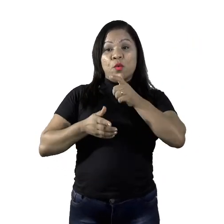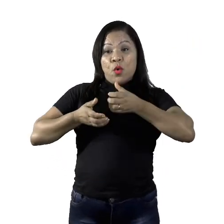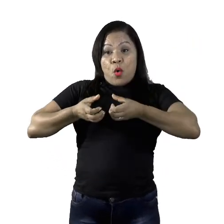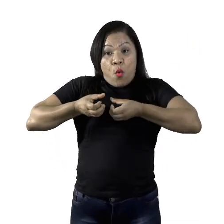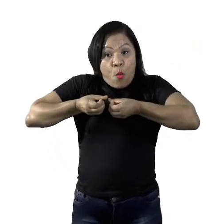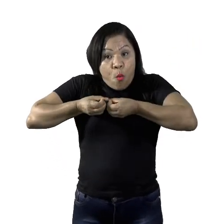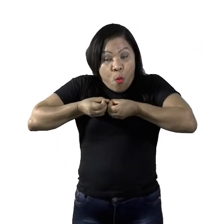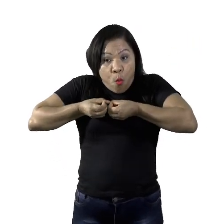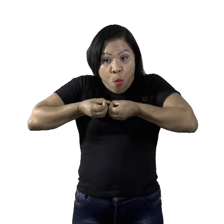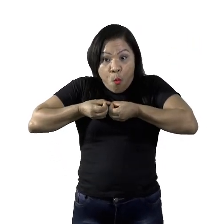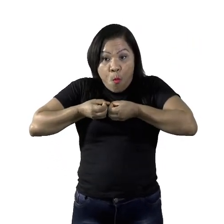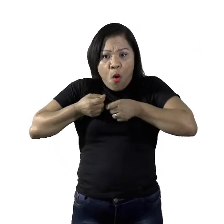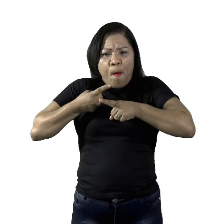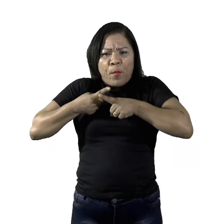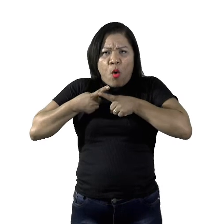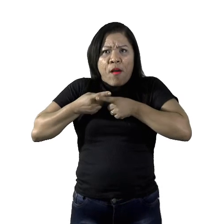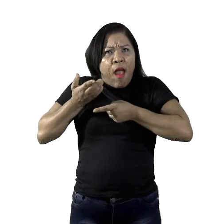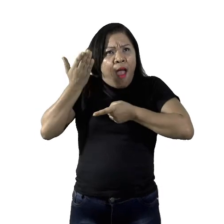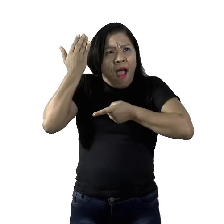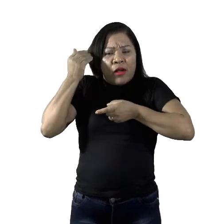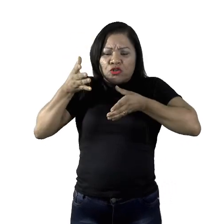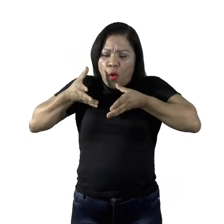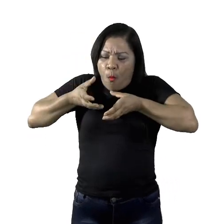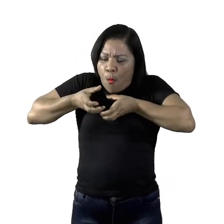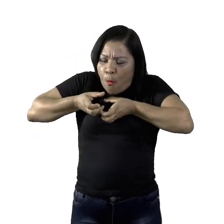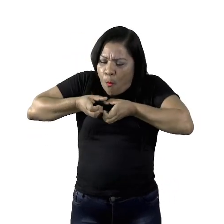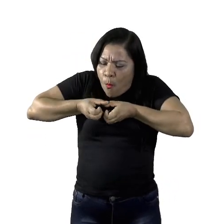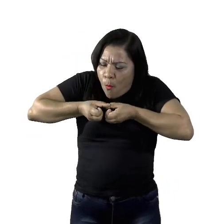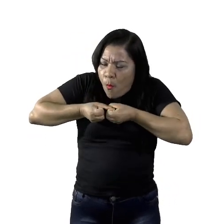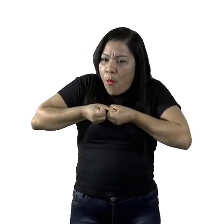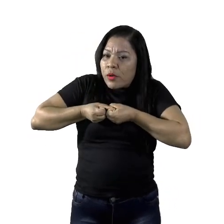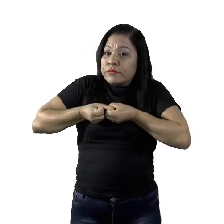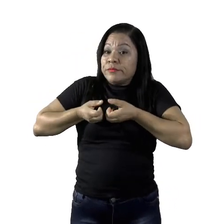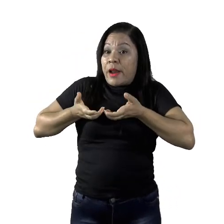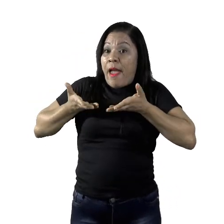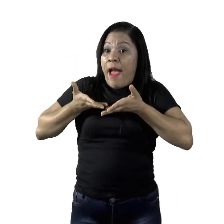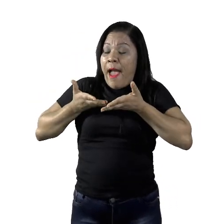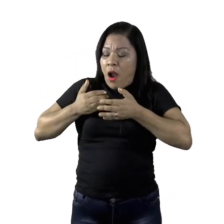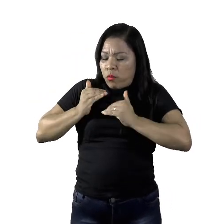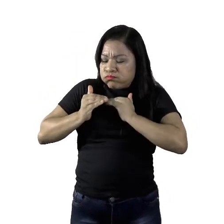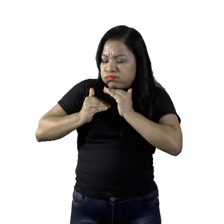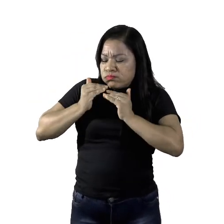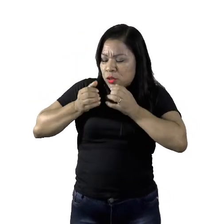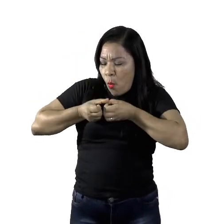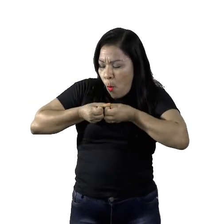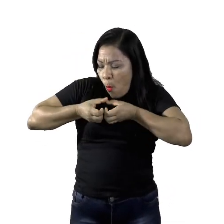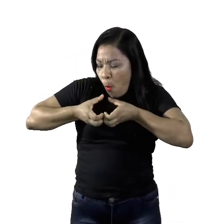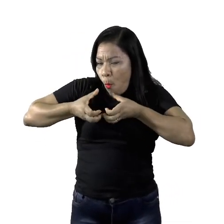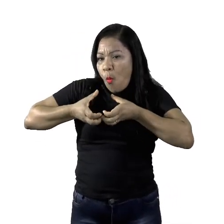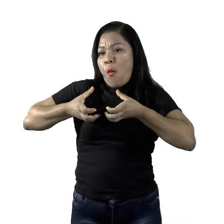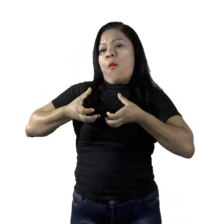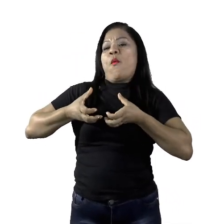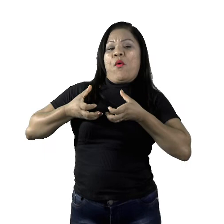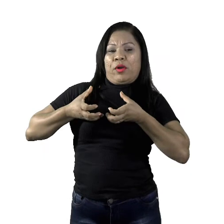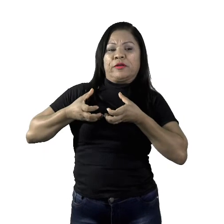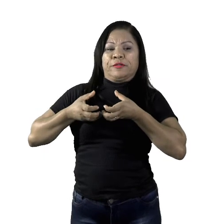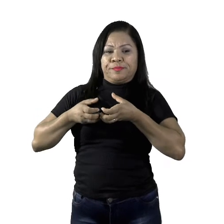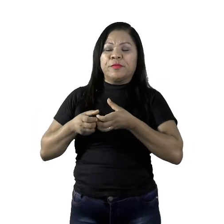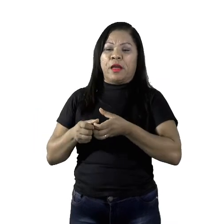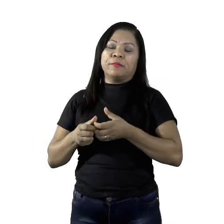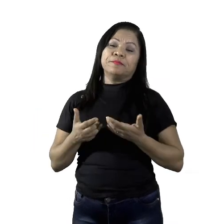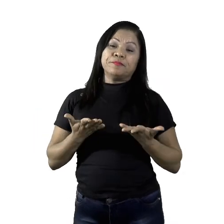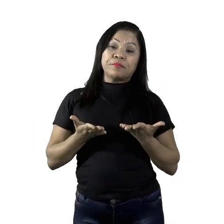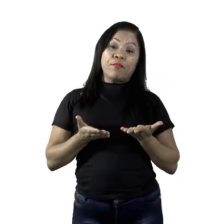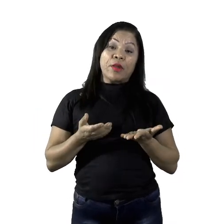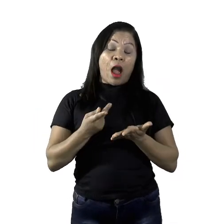testículo antes estava inerte e agora ele passará a produzir os espermatozoides e dessa forma acontece o seu aumento.